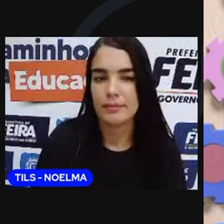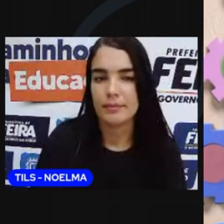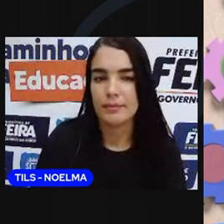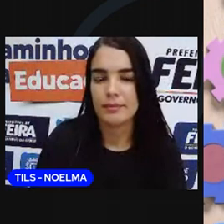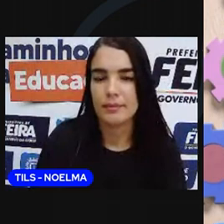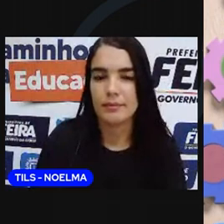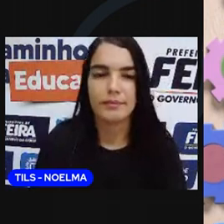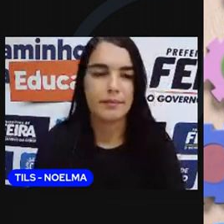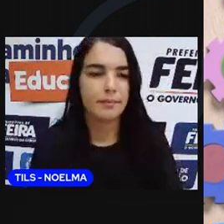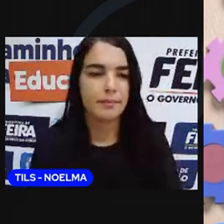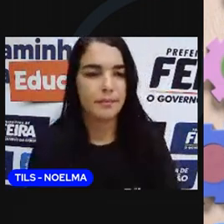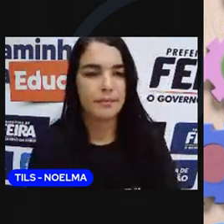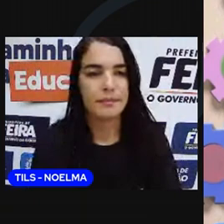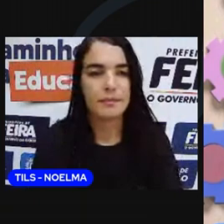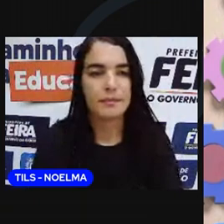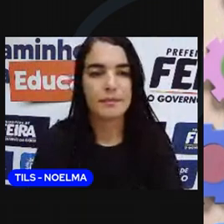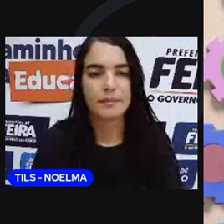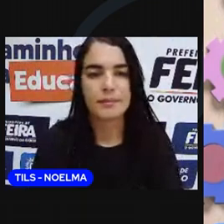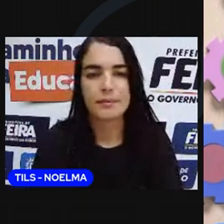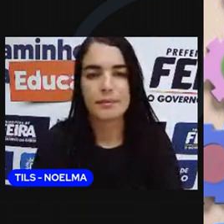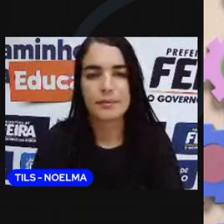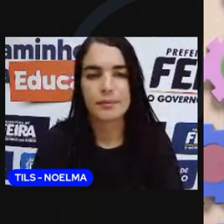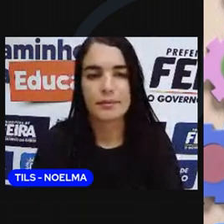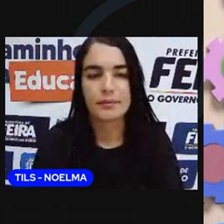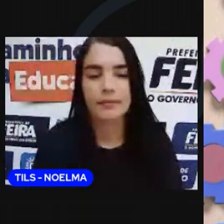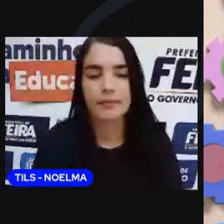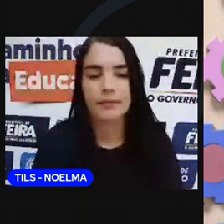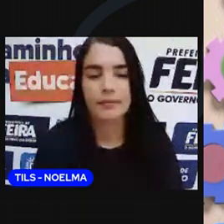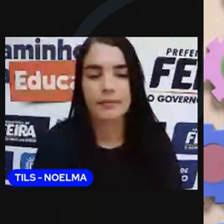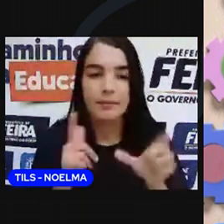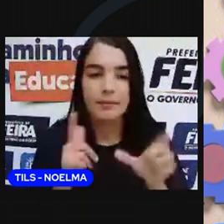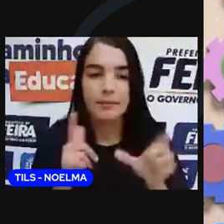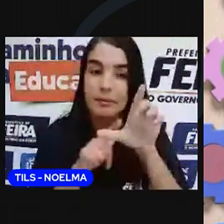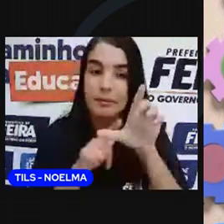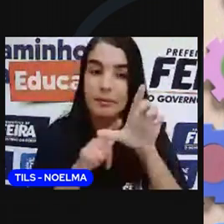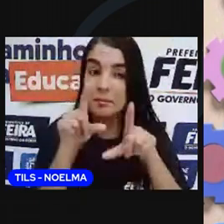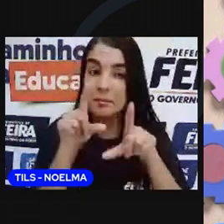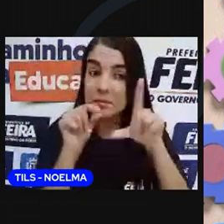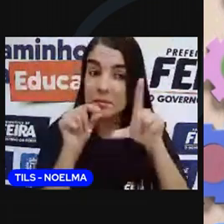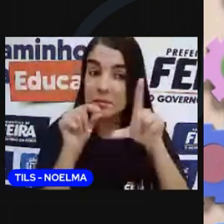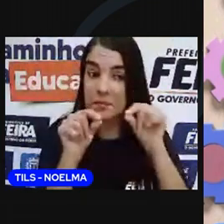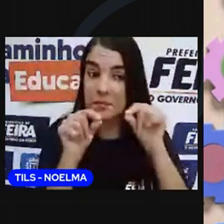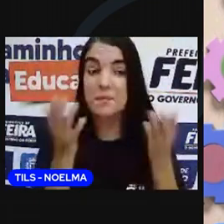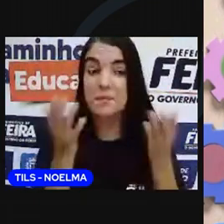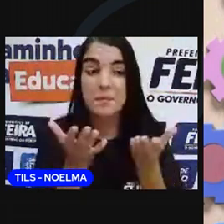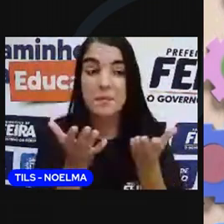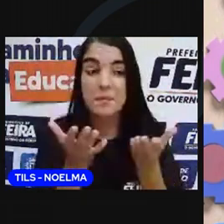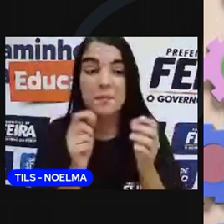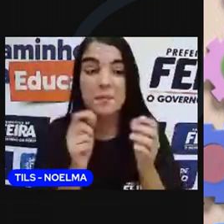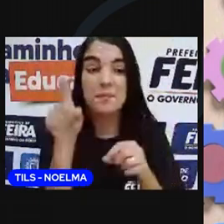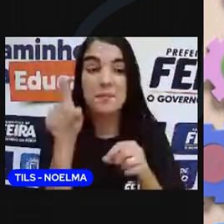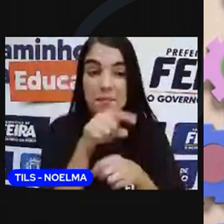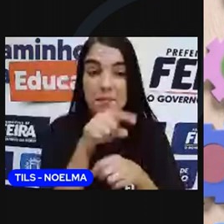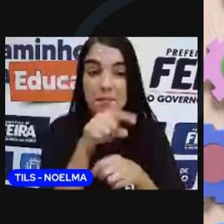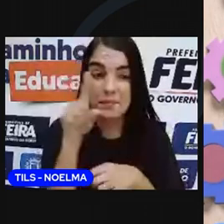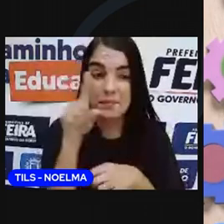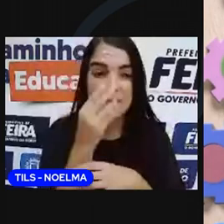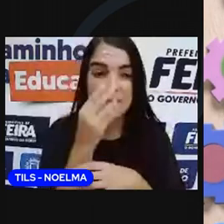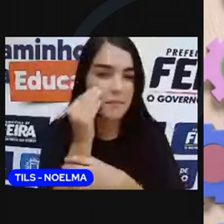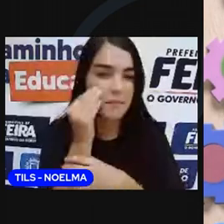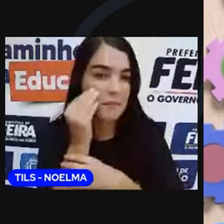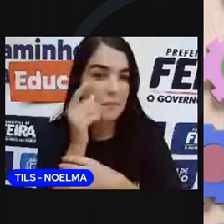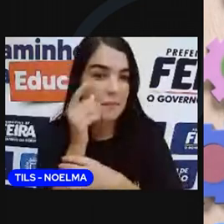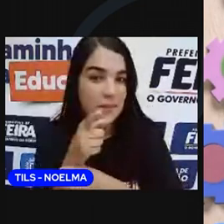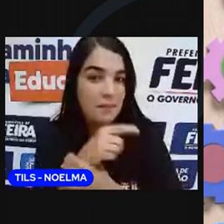palavra total. Chegou a hora de selecionar a letra da rodada. Para isso, vamos disponibilizar para vocês esse quadro de